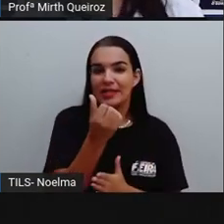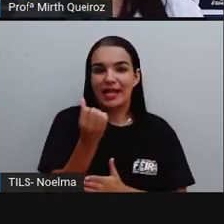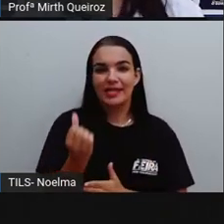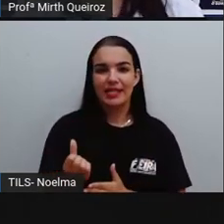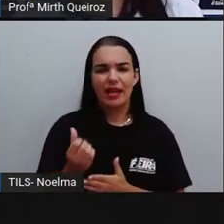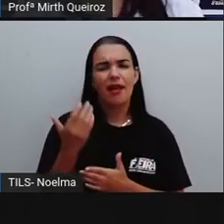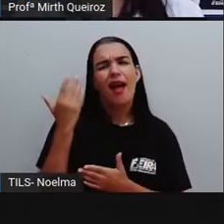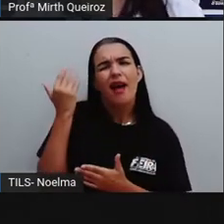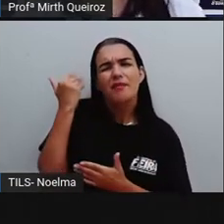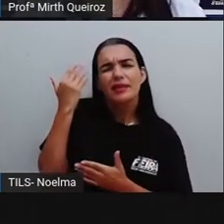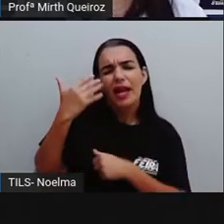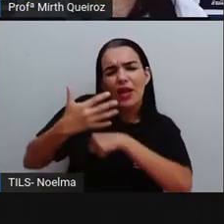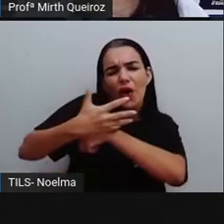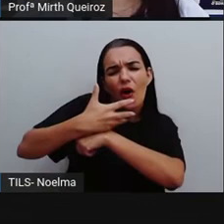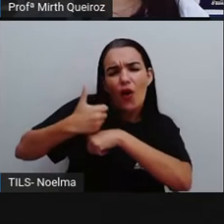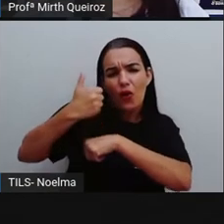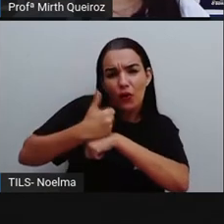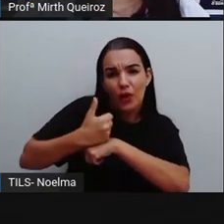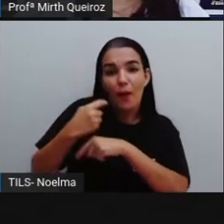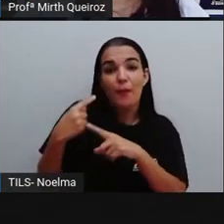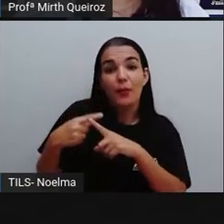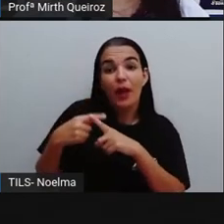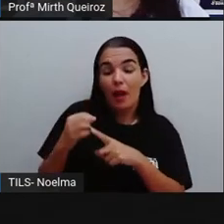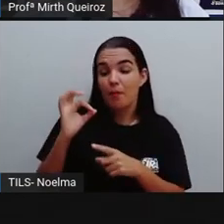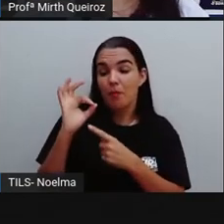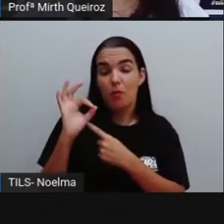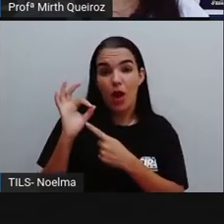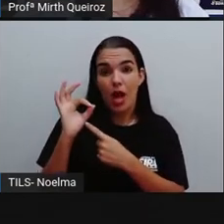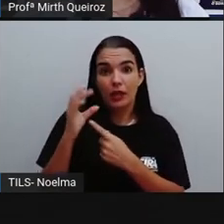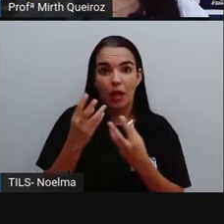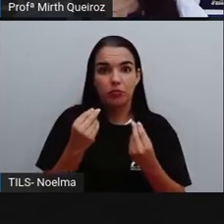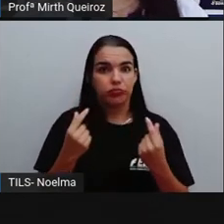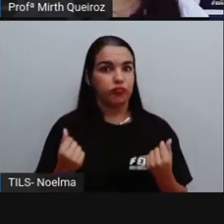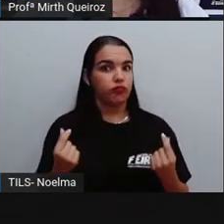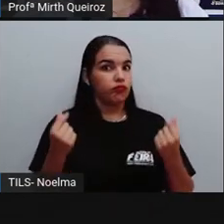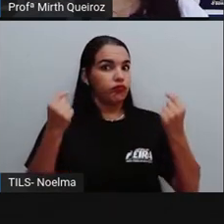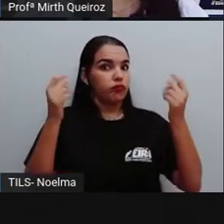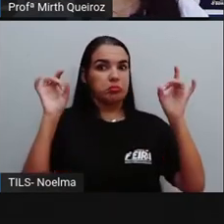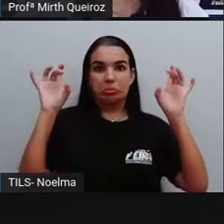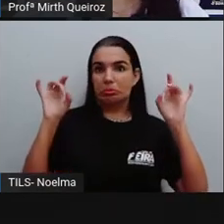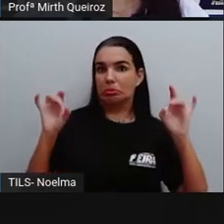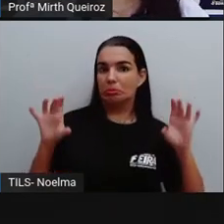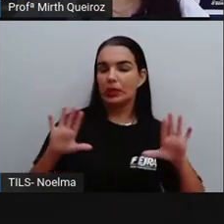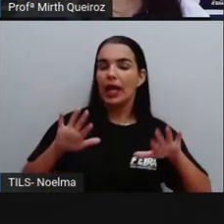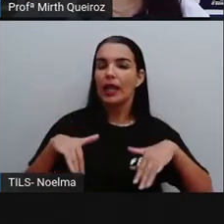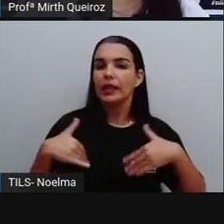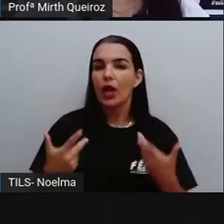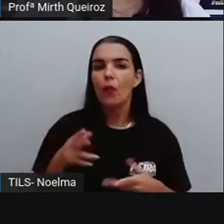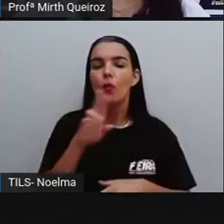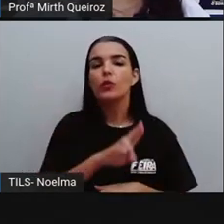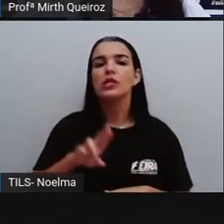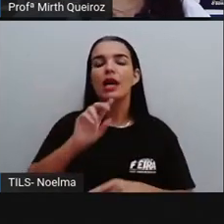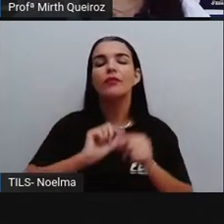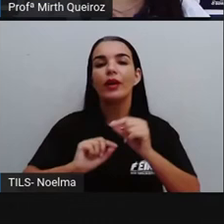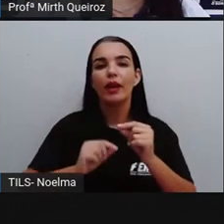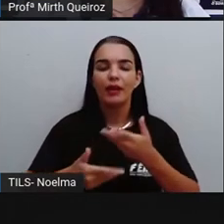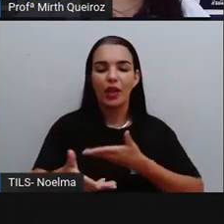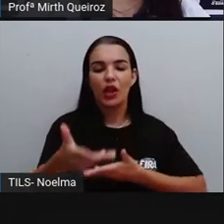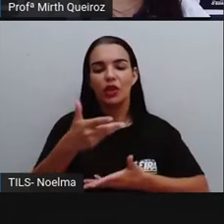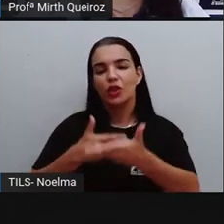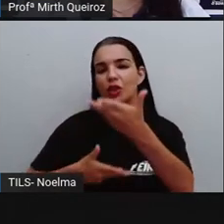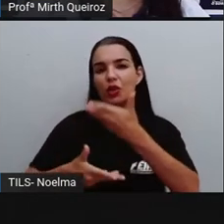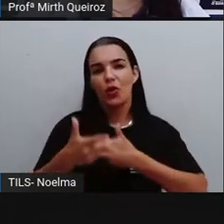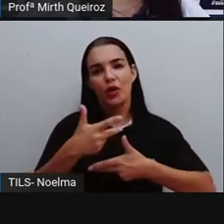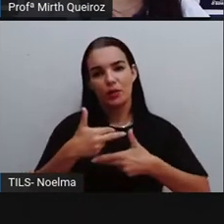nossa colonização. Como as moedas eram artigos de luxo, o escambo era normal. E a gente já viu em outras aulas